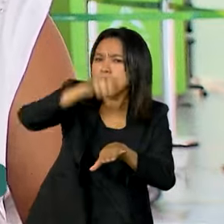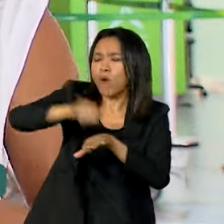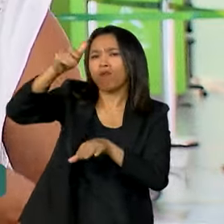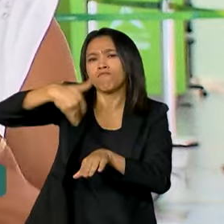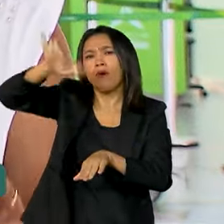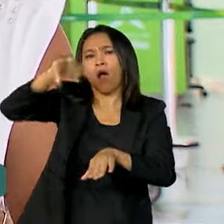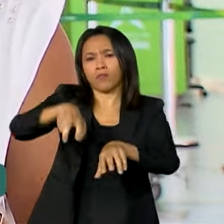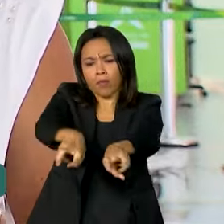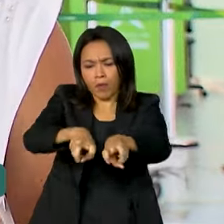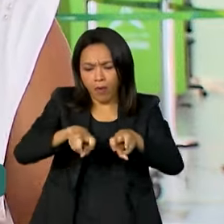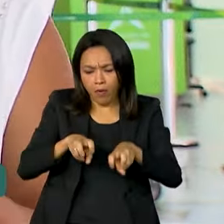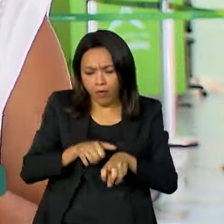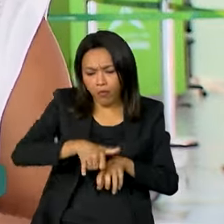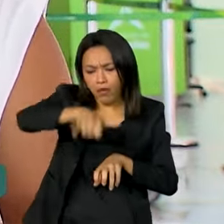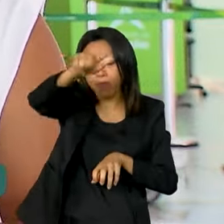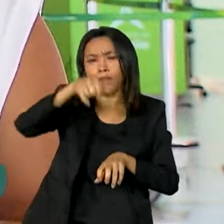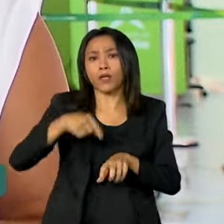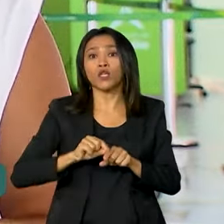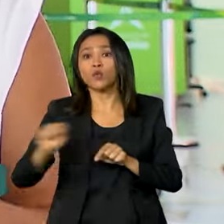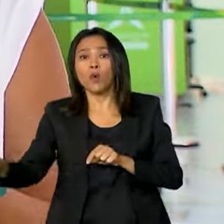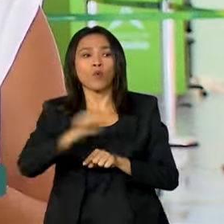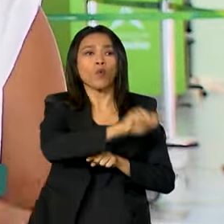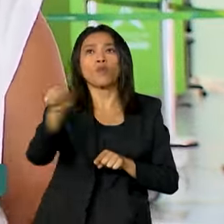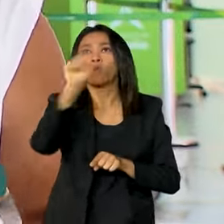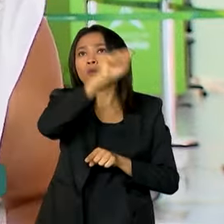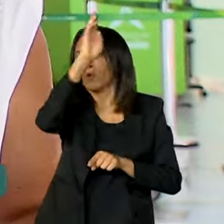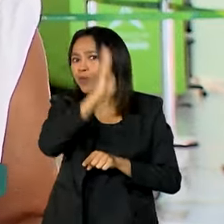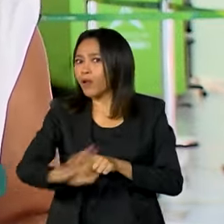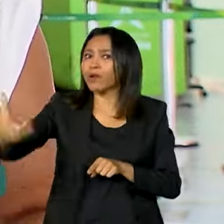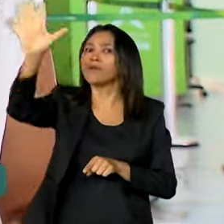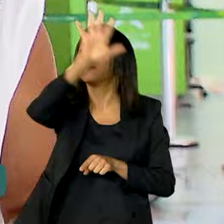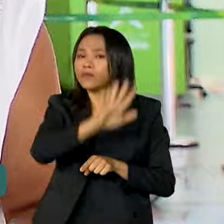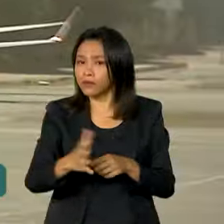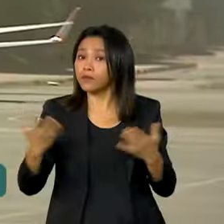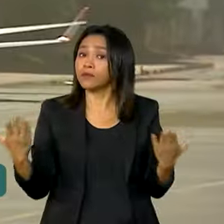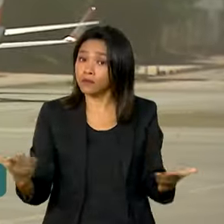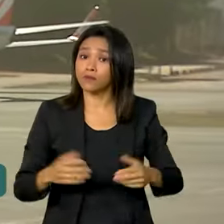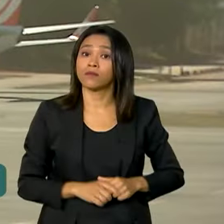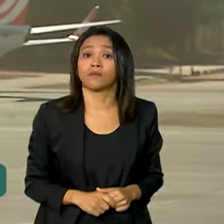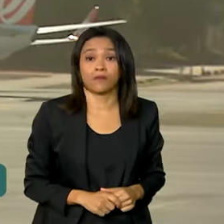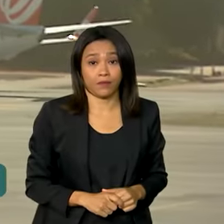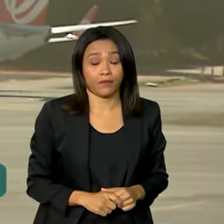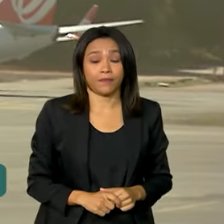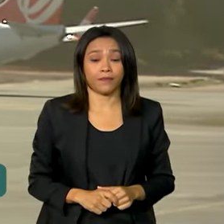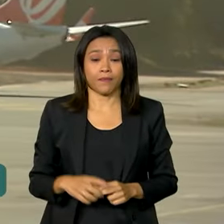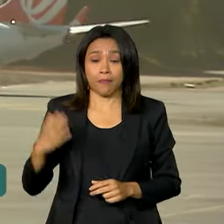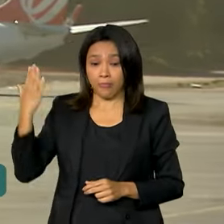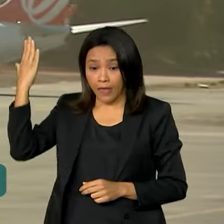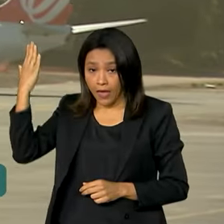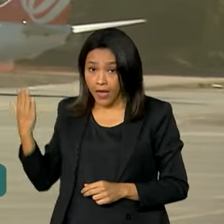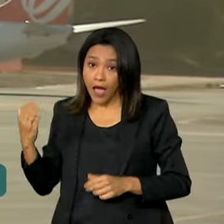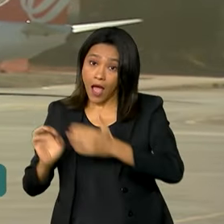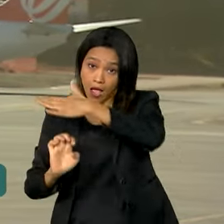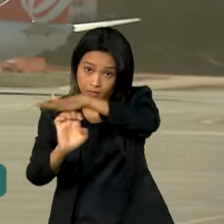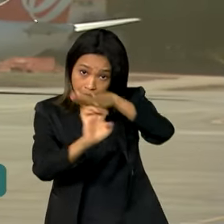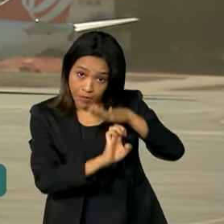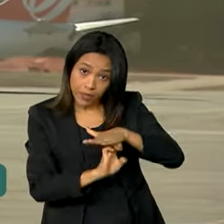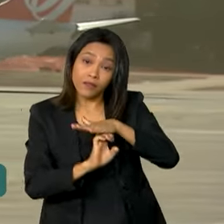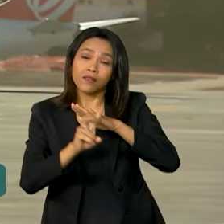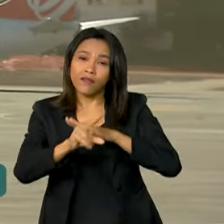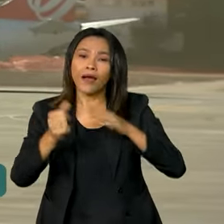assentos, destinos e possibilidades para os turistas. As companhias aéreas vão dar